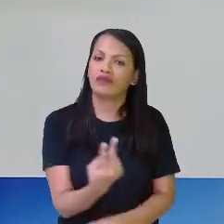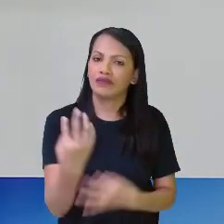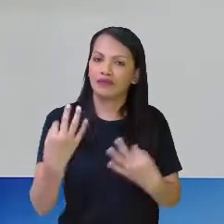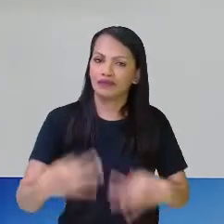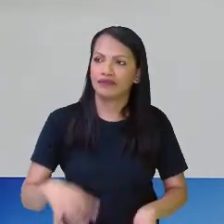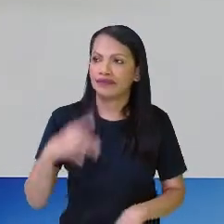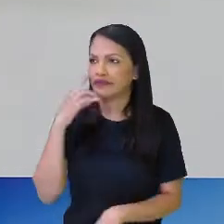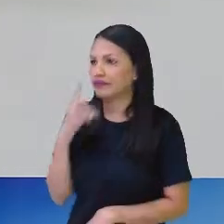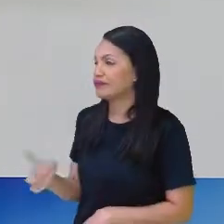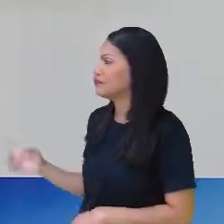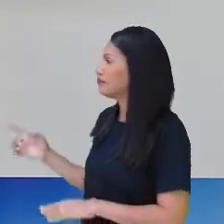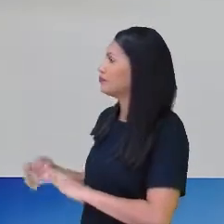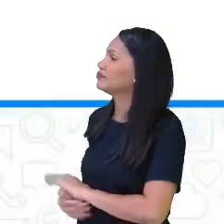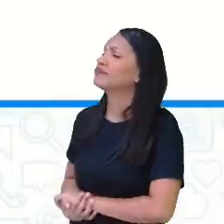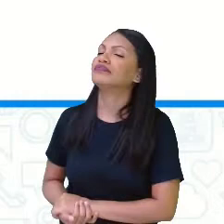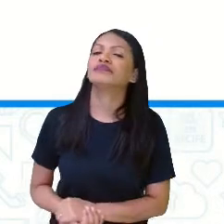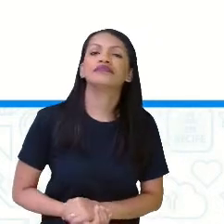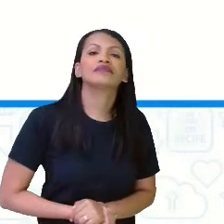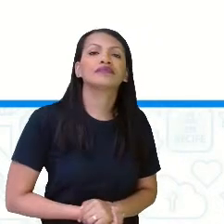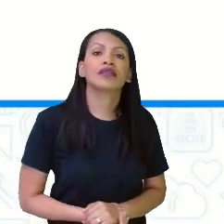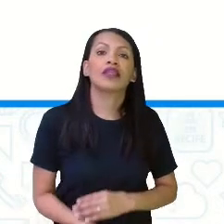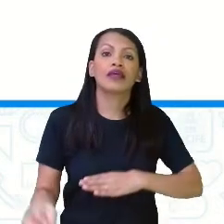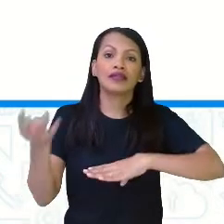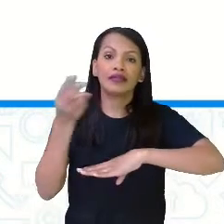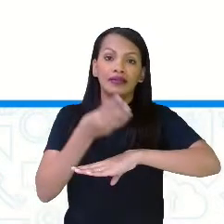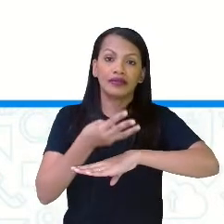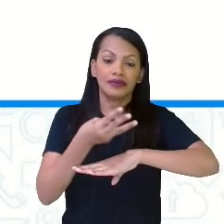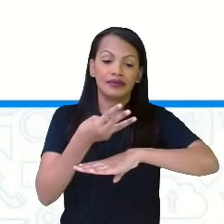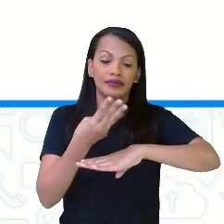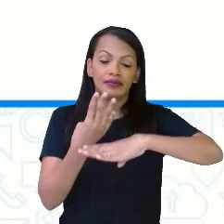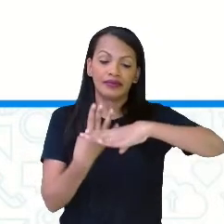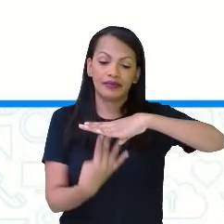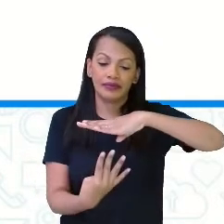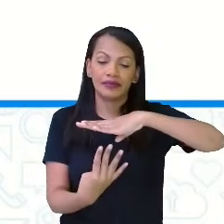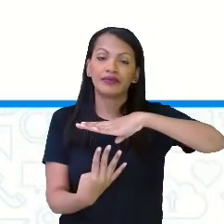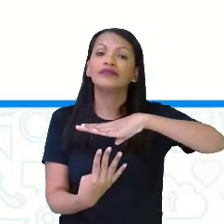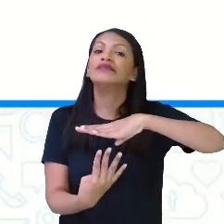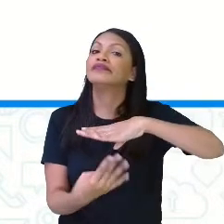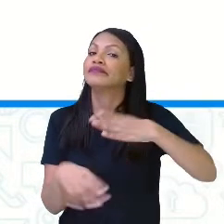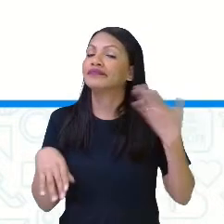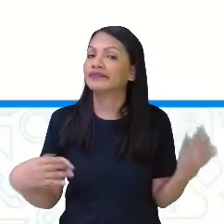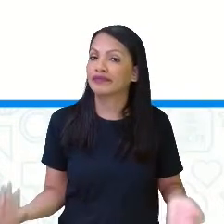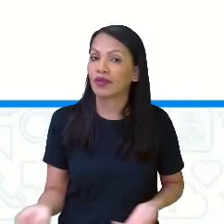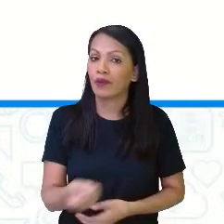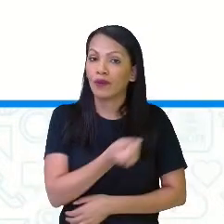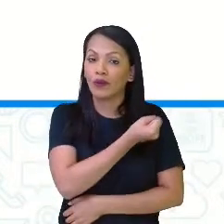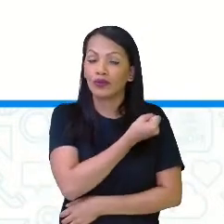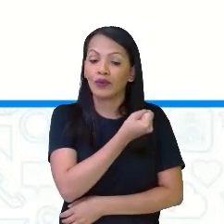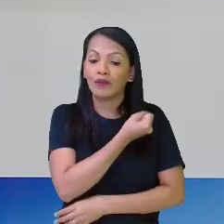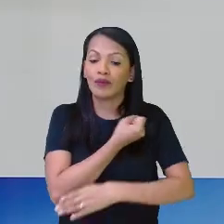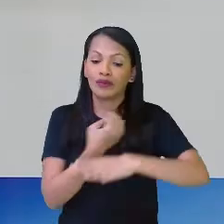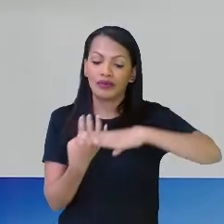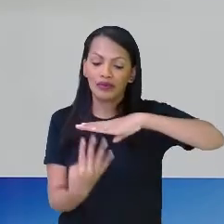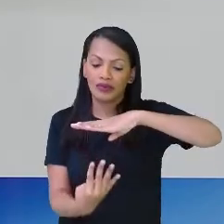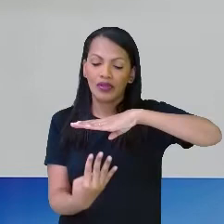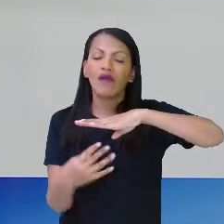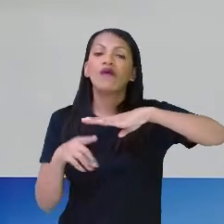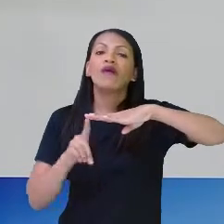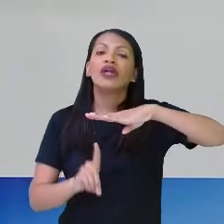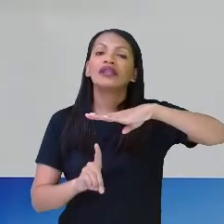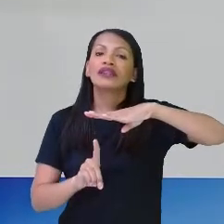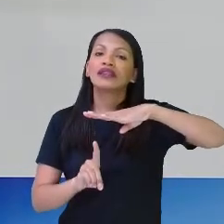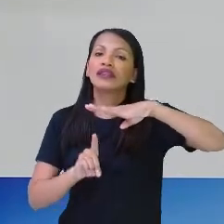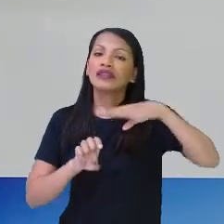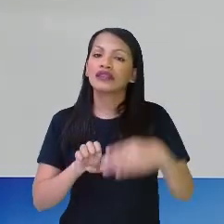gente, 3 quartos, 3 quartos, o número de baixo é o denominador, é